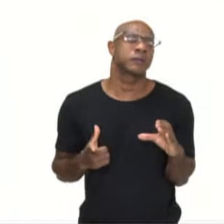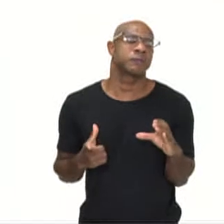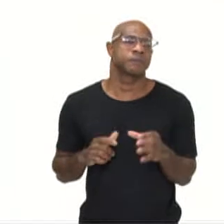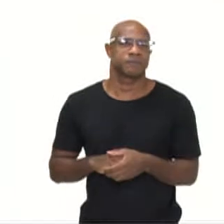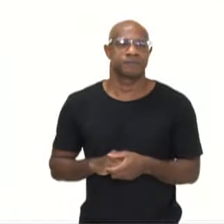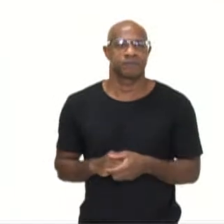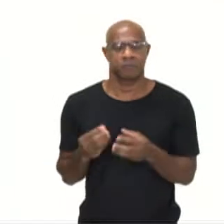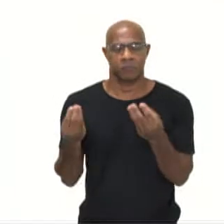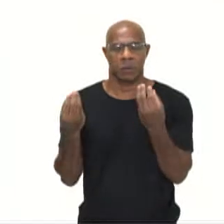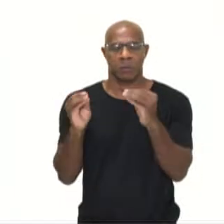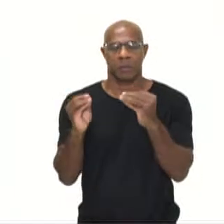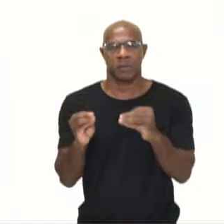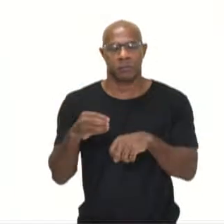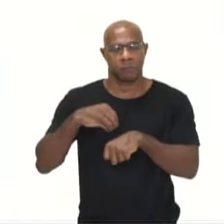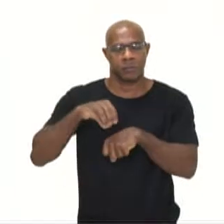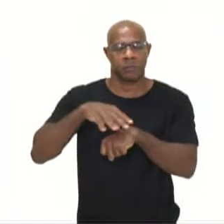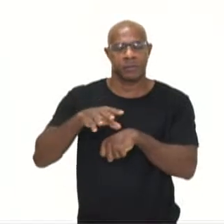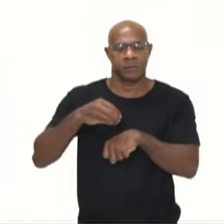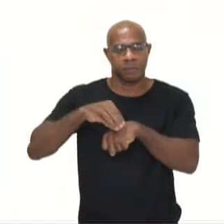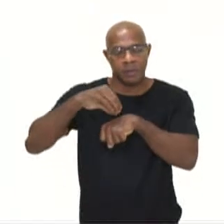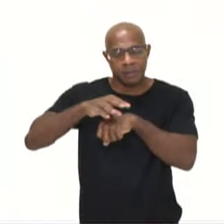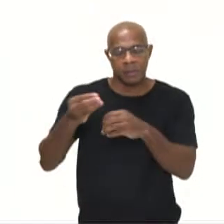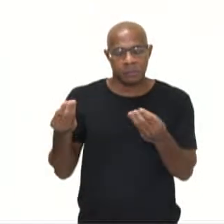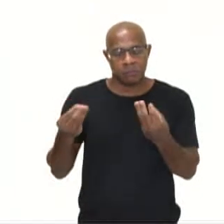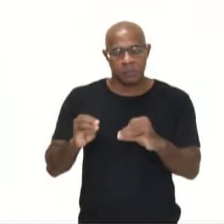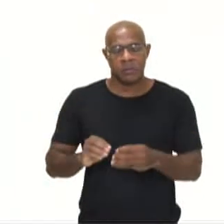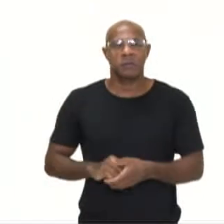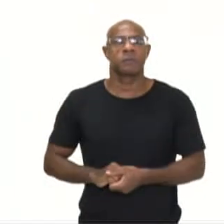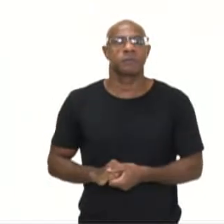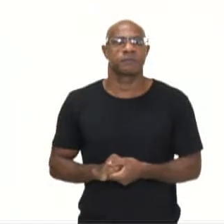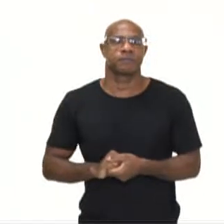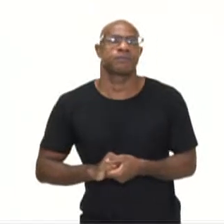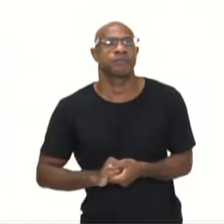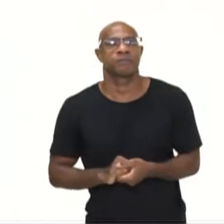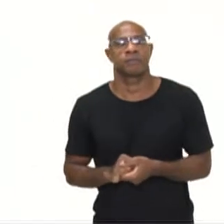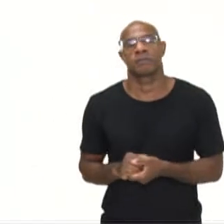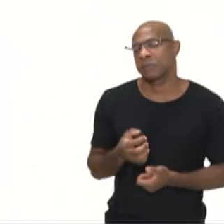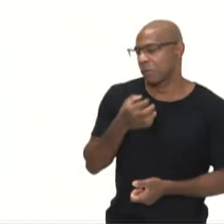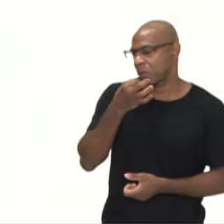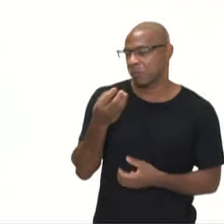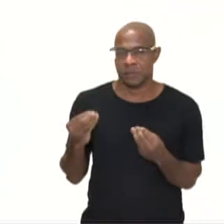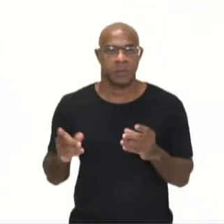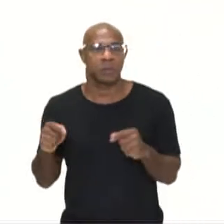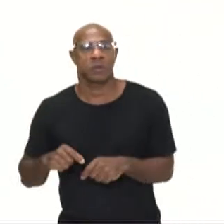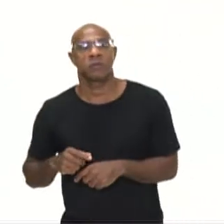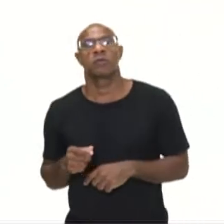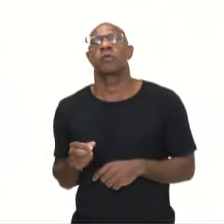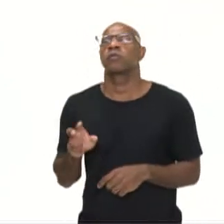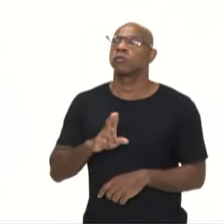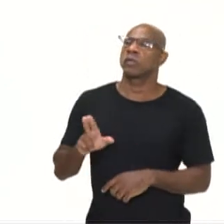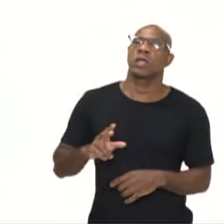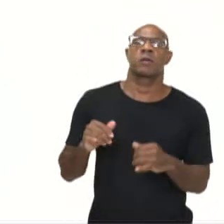Pode organizar-se em tópicos dentro de recuadros, pode usar mensagem corto e com